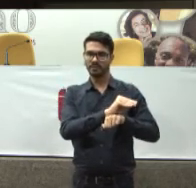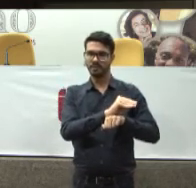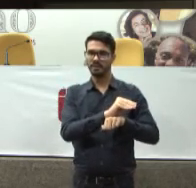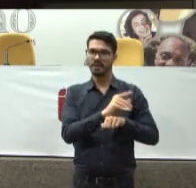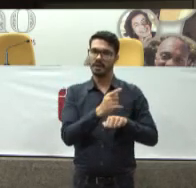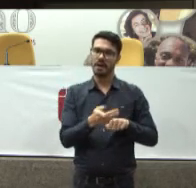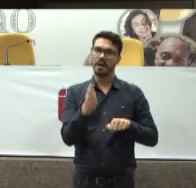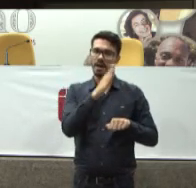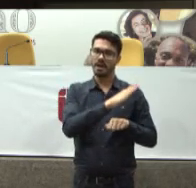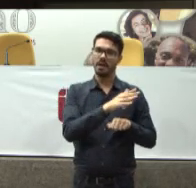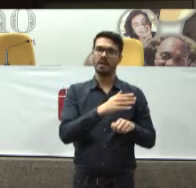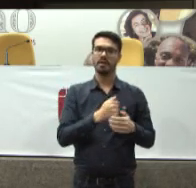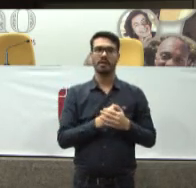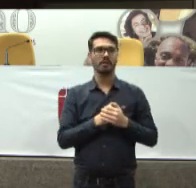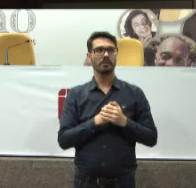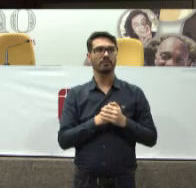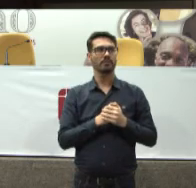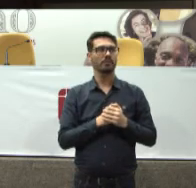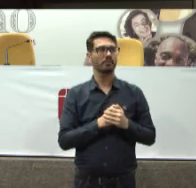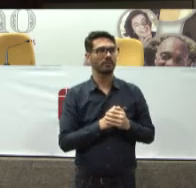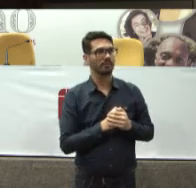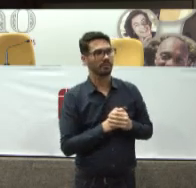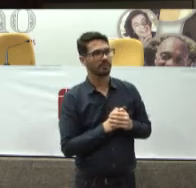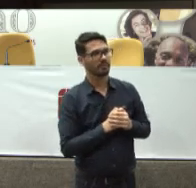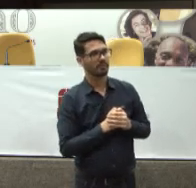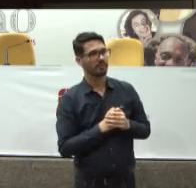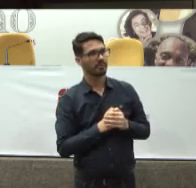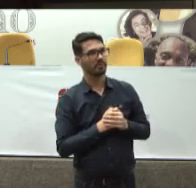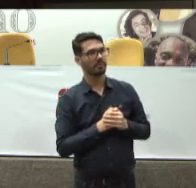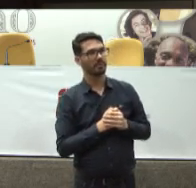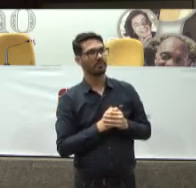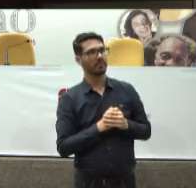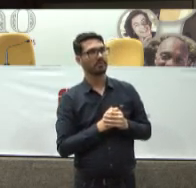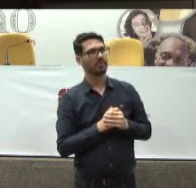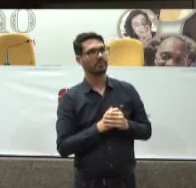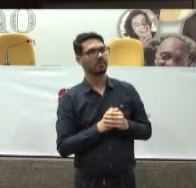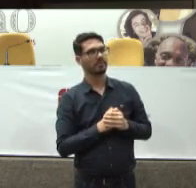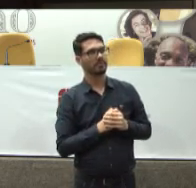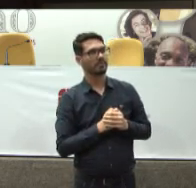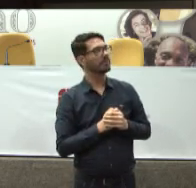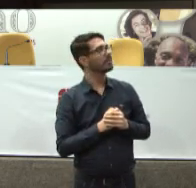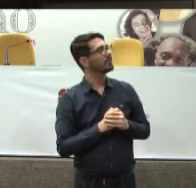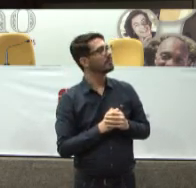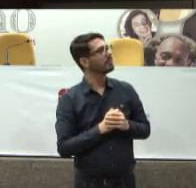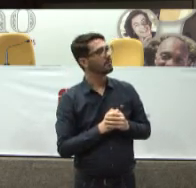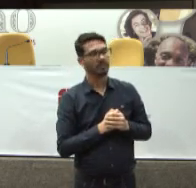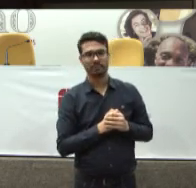Ela quer entrar na janela Eu também ia querer Se fosse ela Não condeno moralmente Isso não